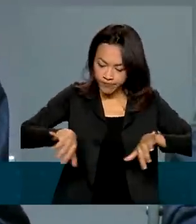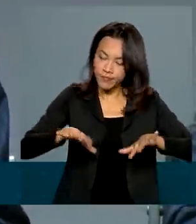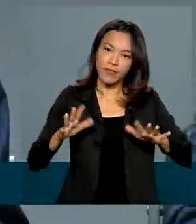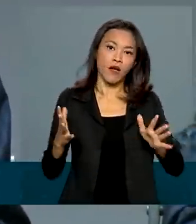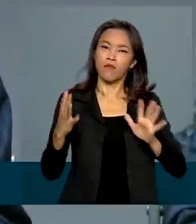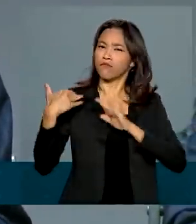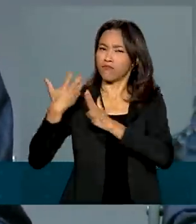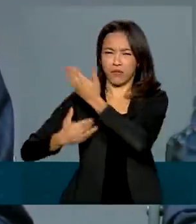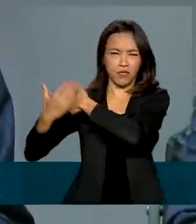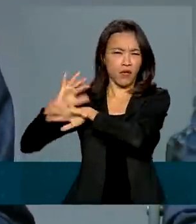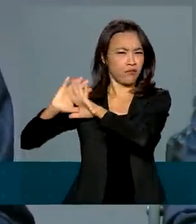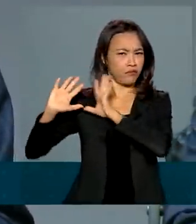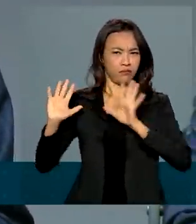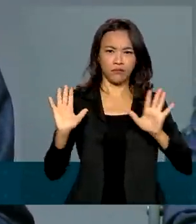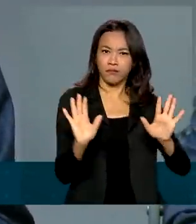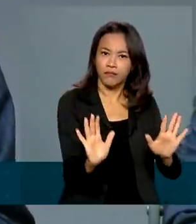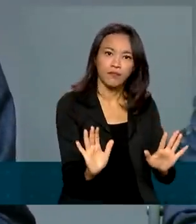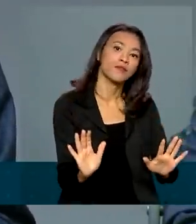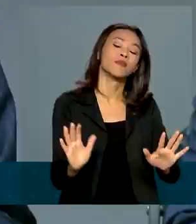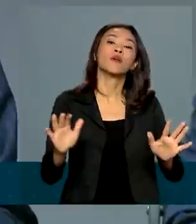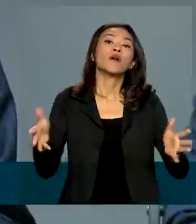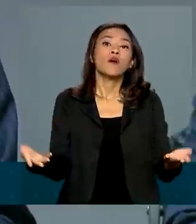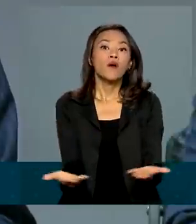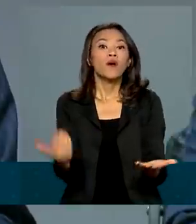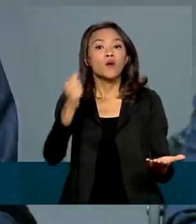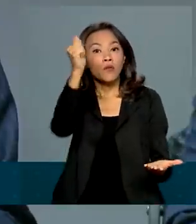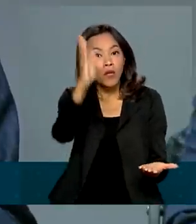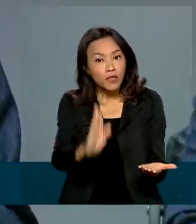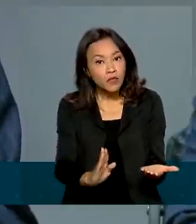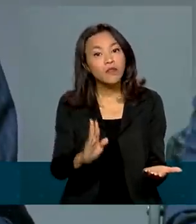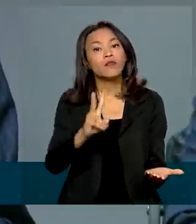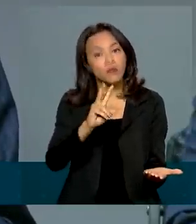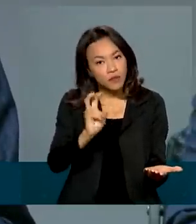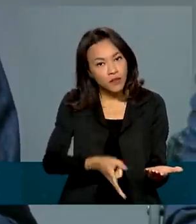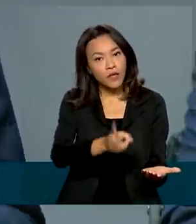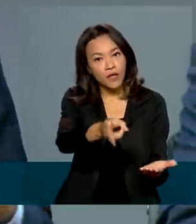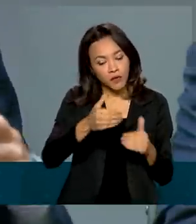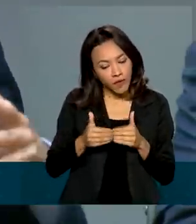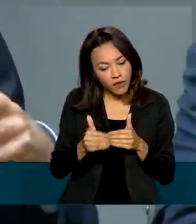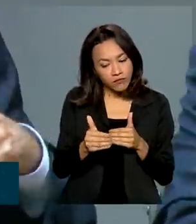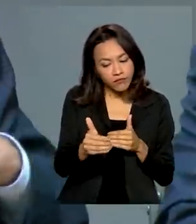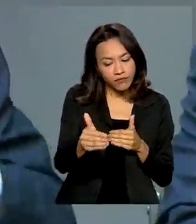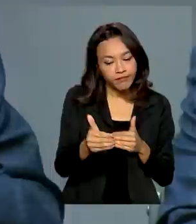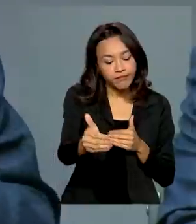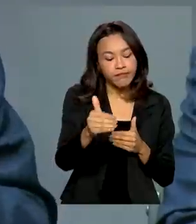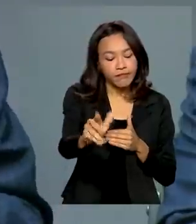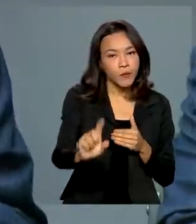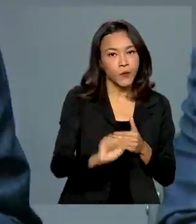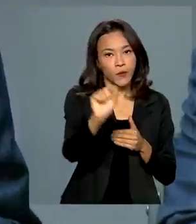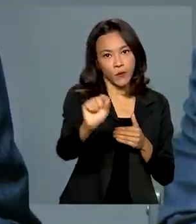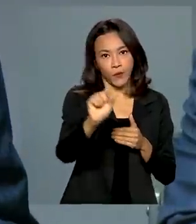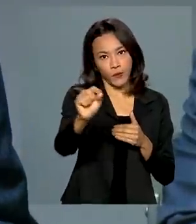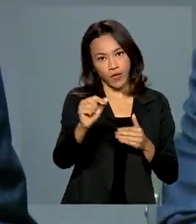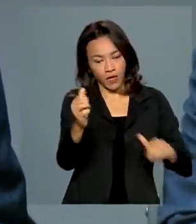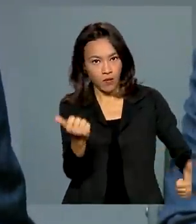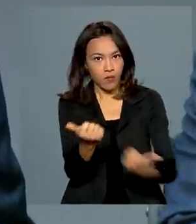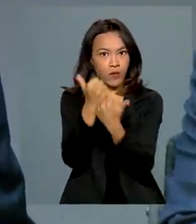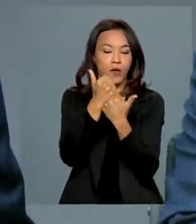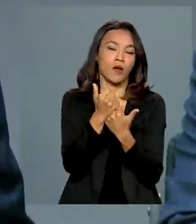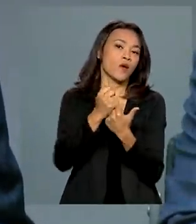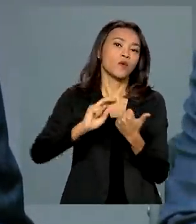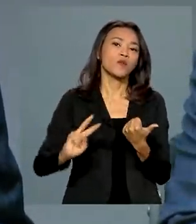Economia do Brasil, estou dizendo que o Brasil vai trabalhar sempre no sentido de reforçar os valores